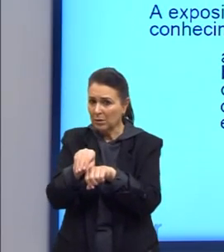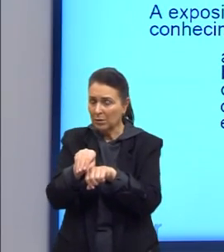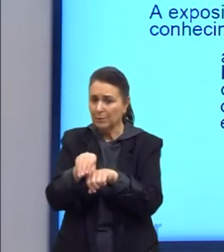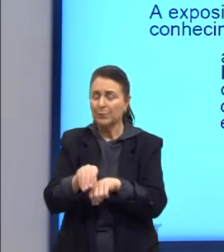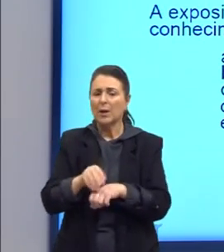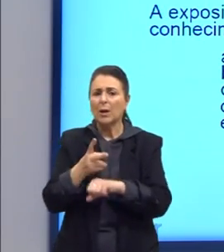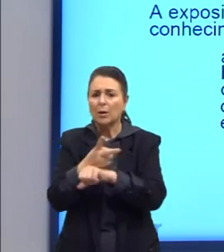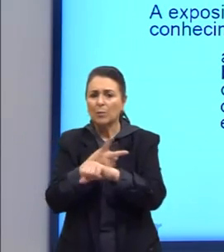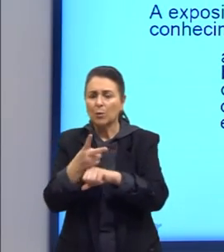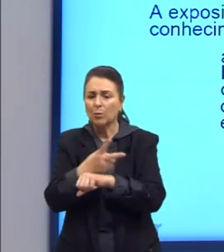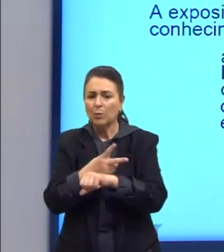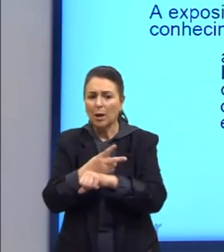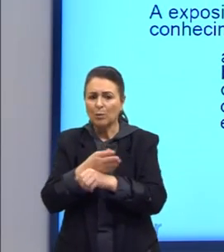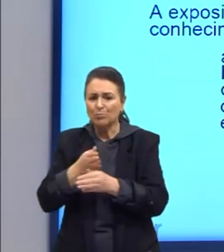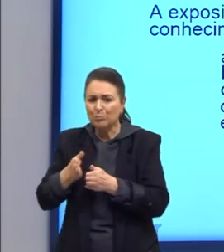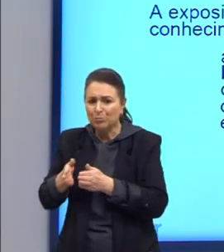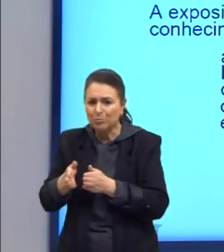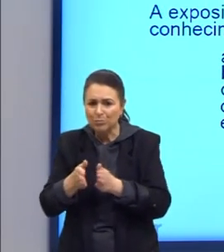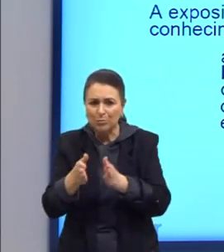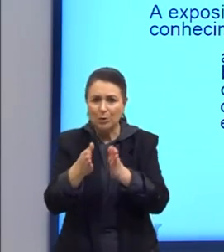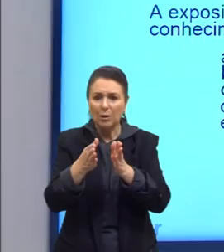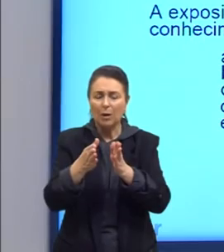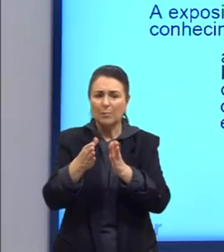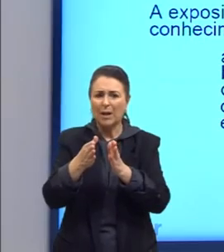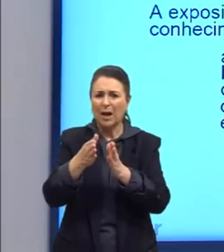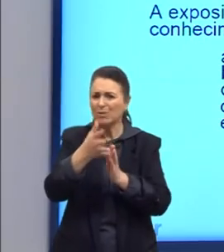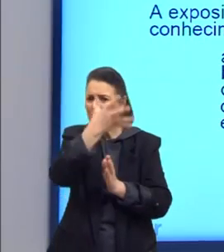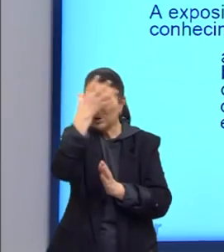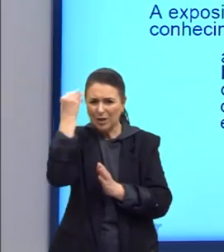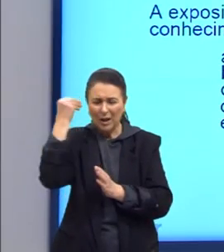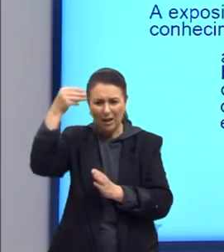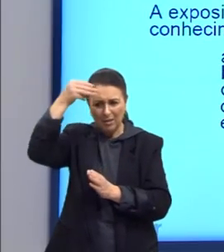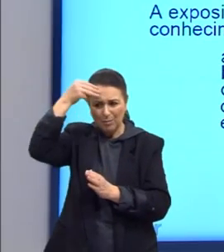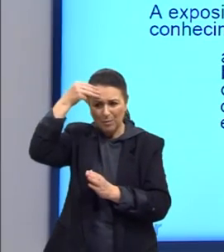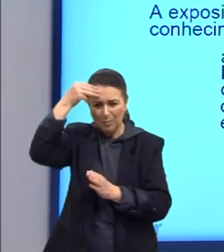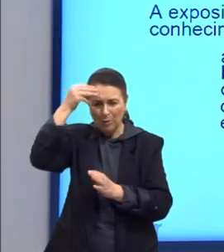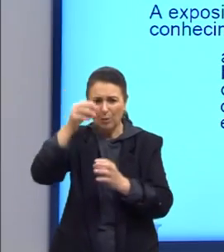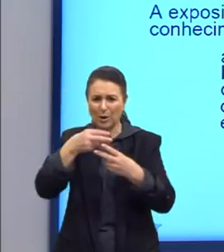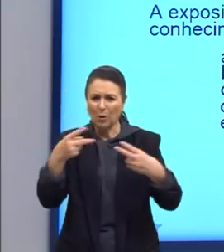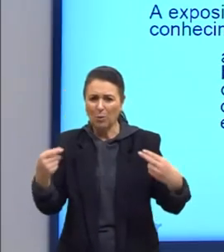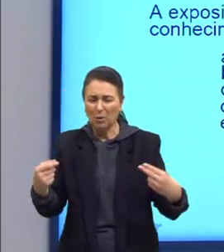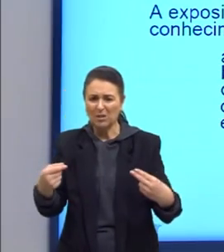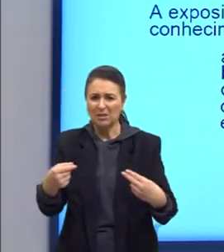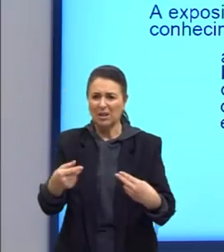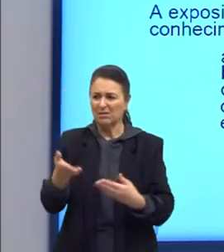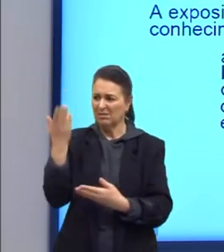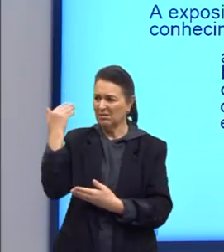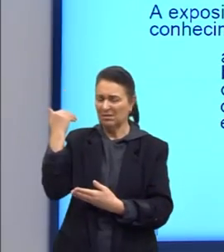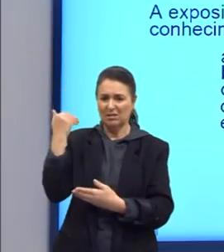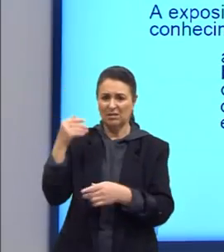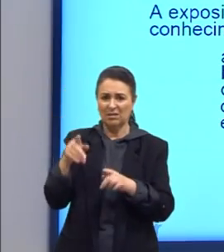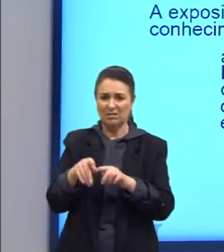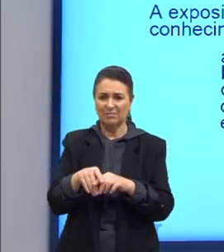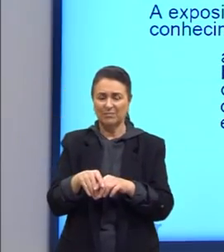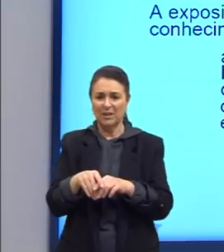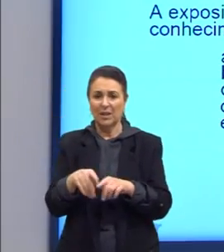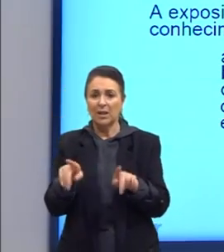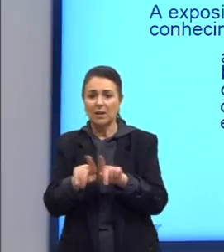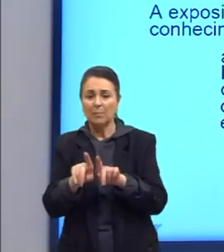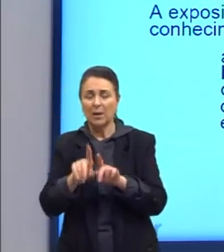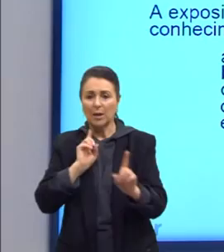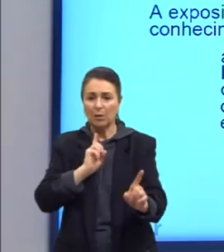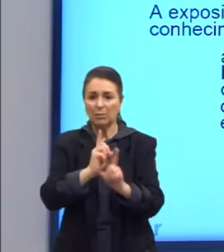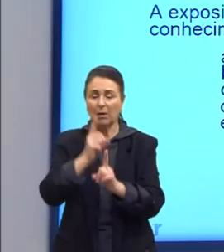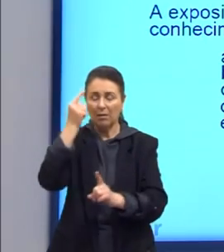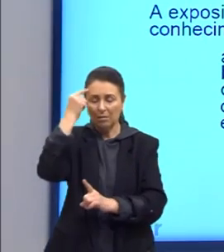Buscar uma via para eliminar das memórias saberes antigos e ultrapassados. Não está no texto. Encontrar ideias